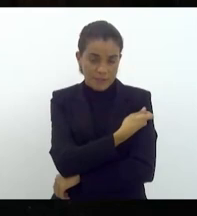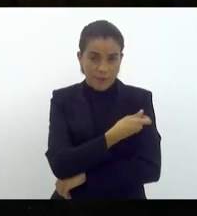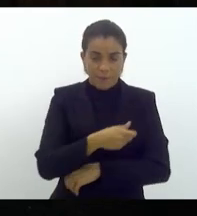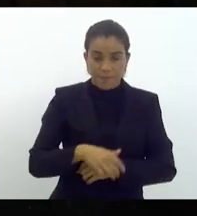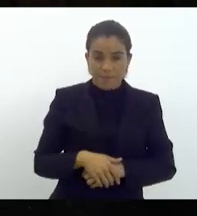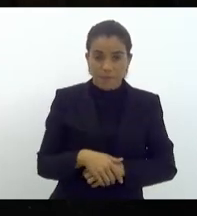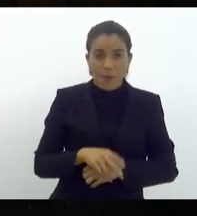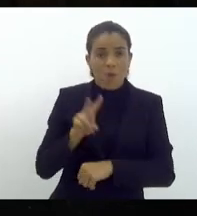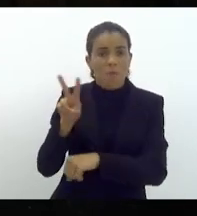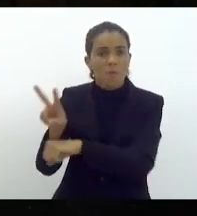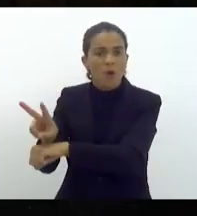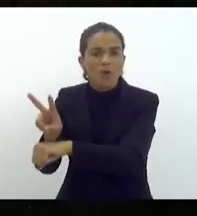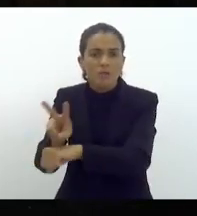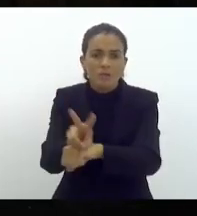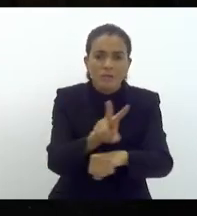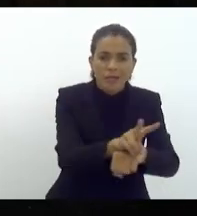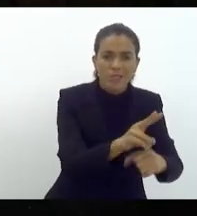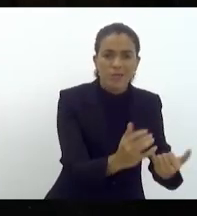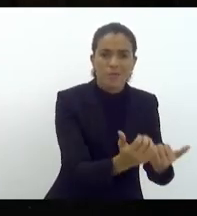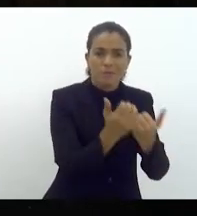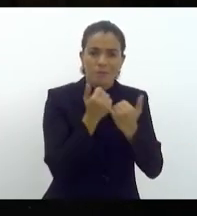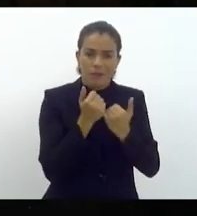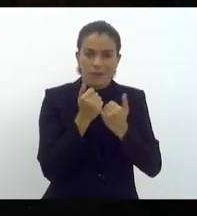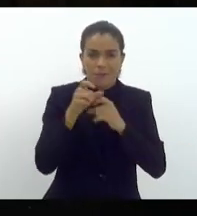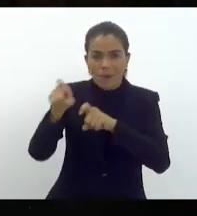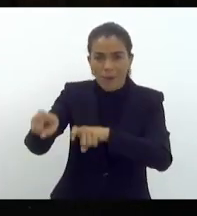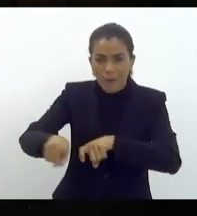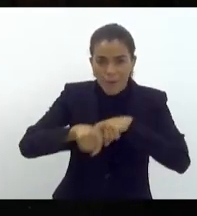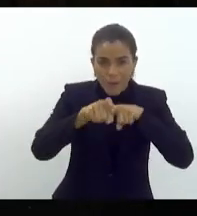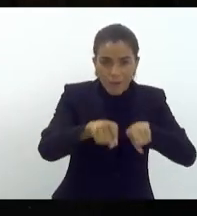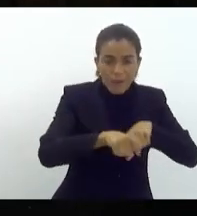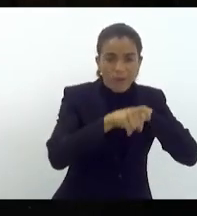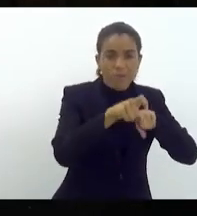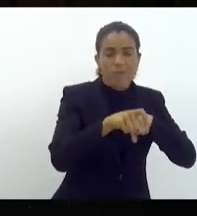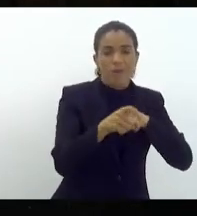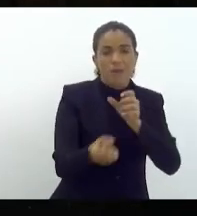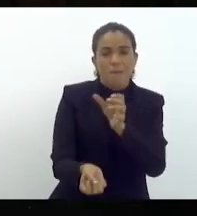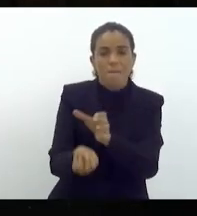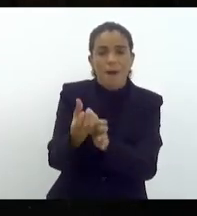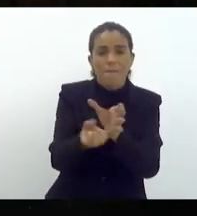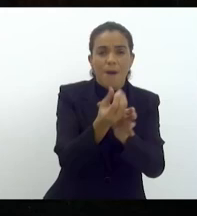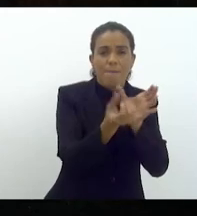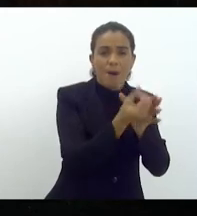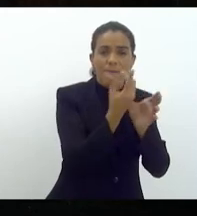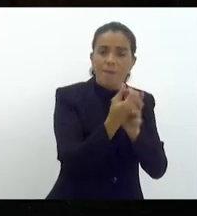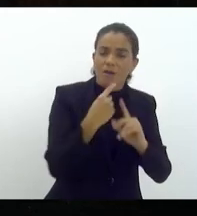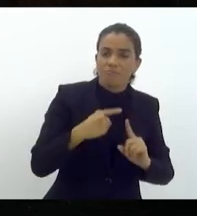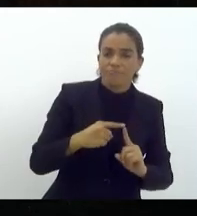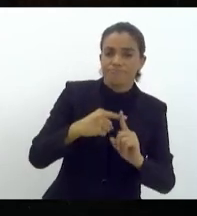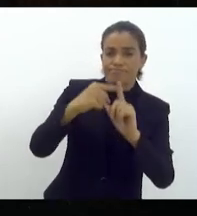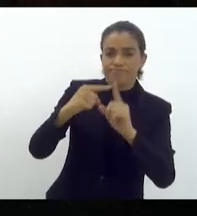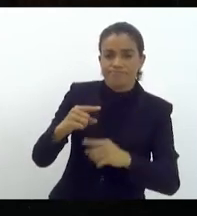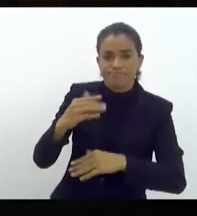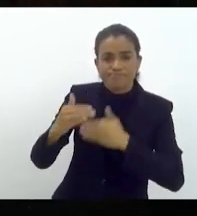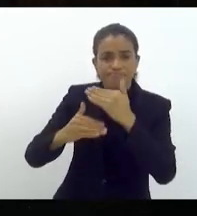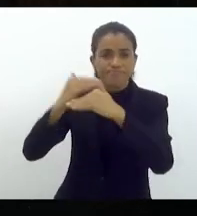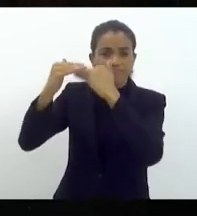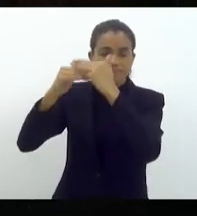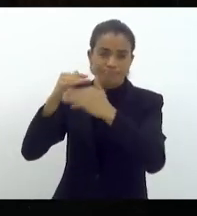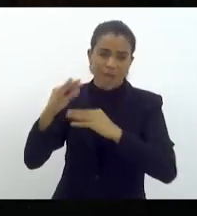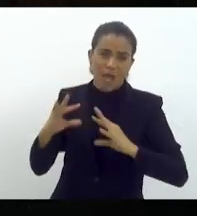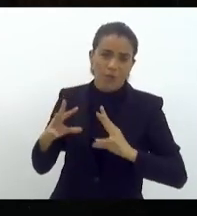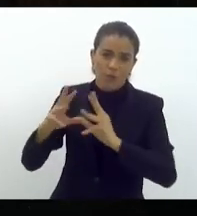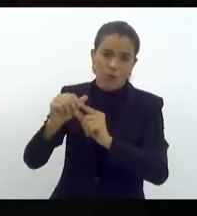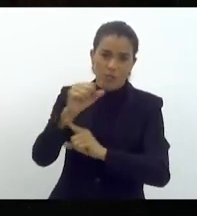protegendo o patrimônio pecuário nacional e gerando o máximo de benefícios aos atores envolvidos e à